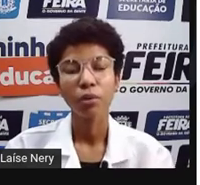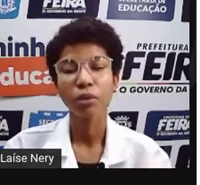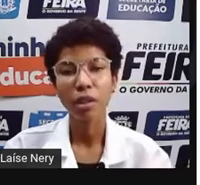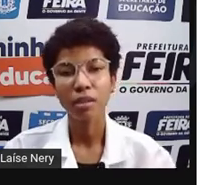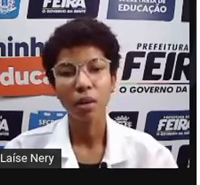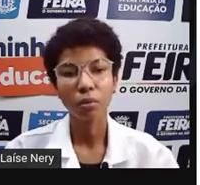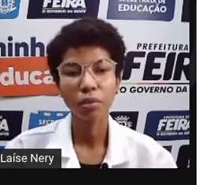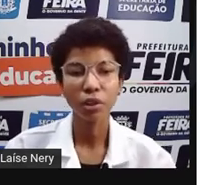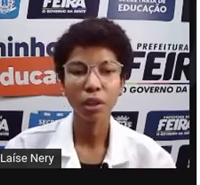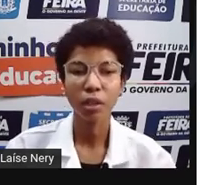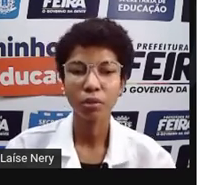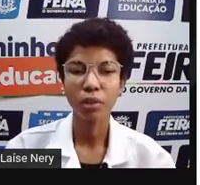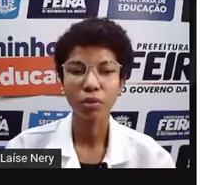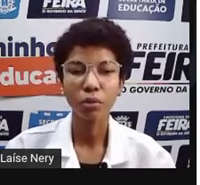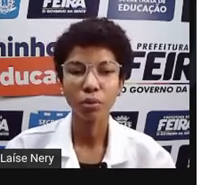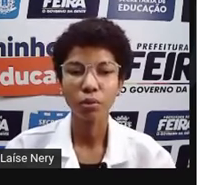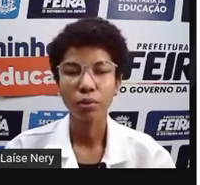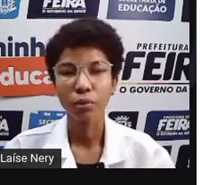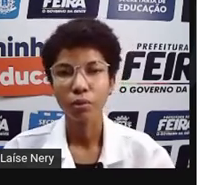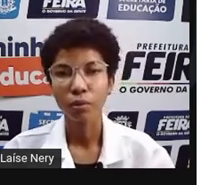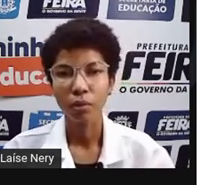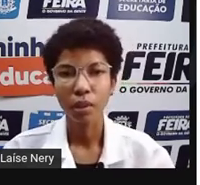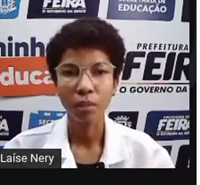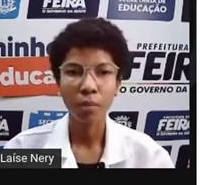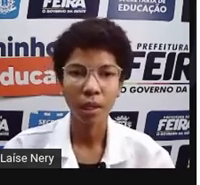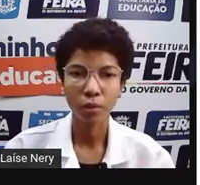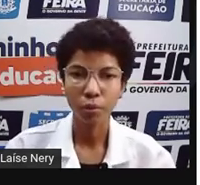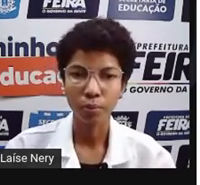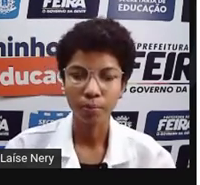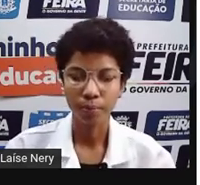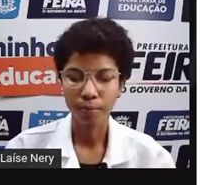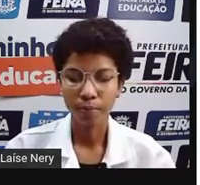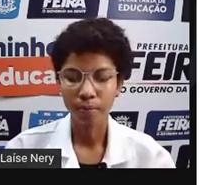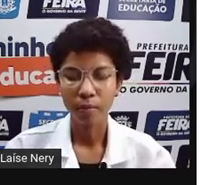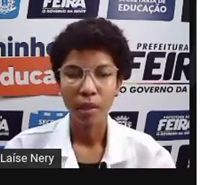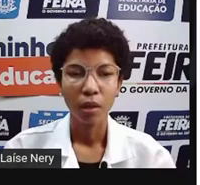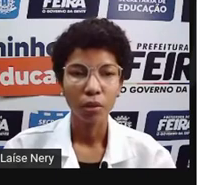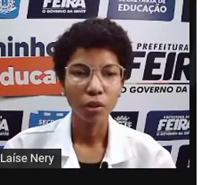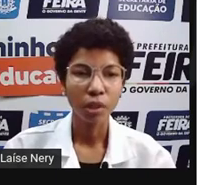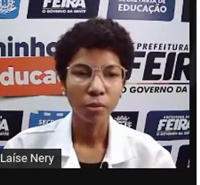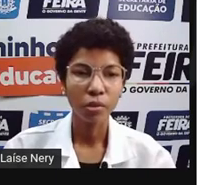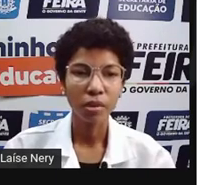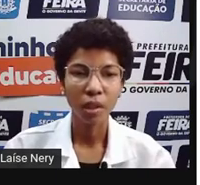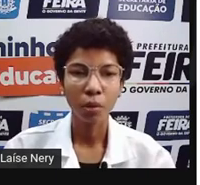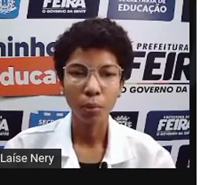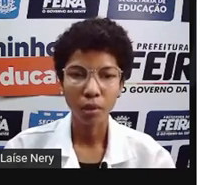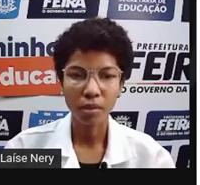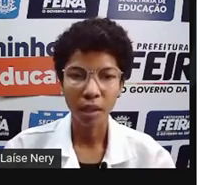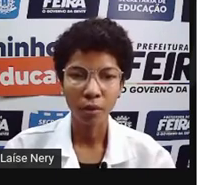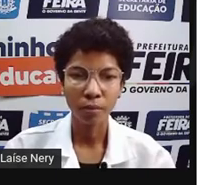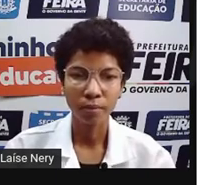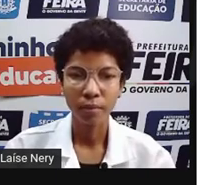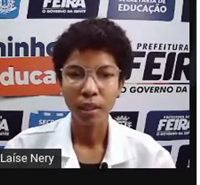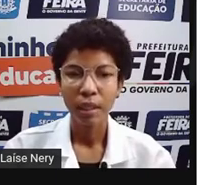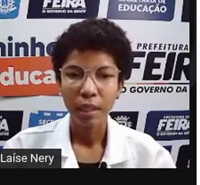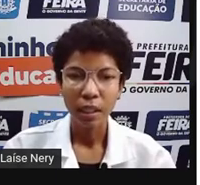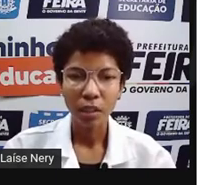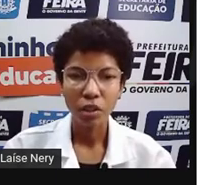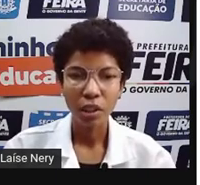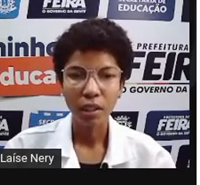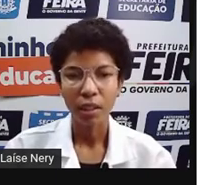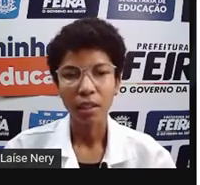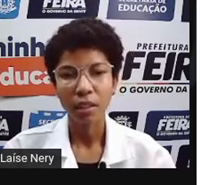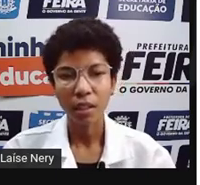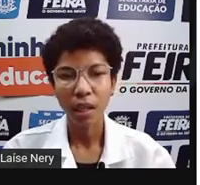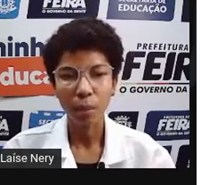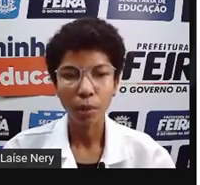utilizar alguns indicadores do Inmetro. Nós temos o selo Procel, que